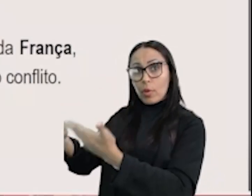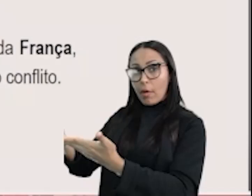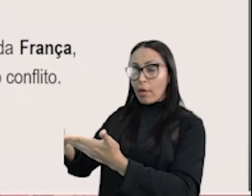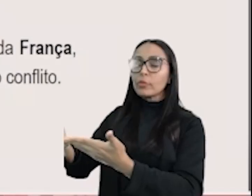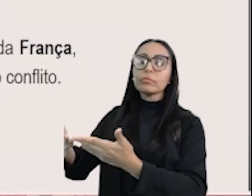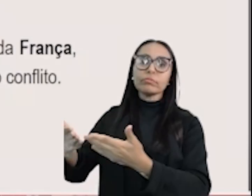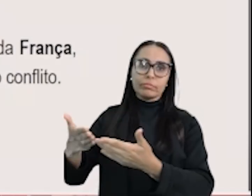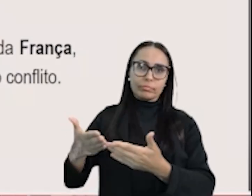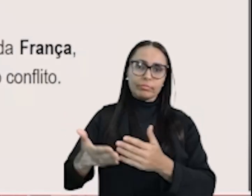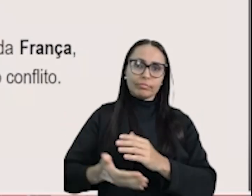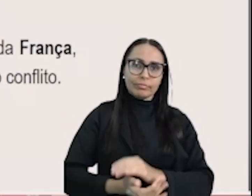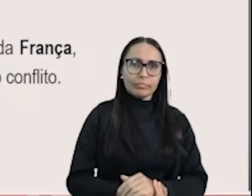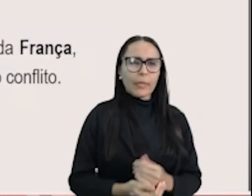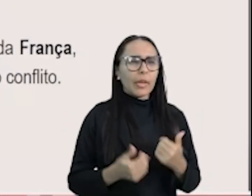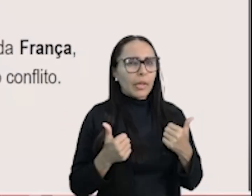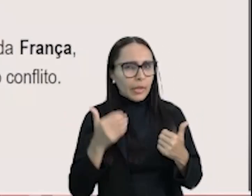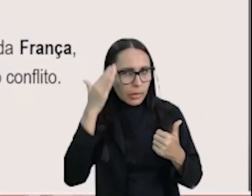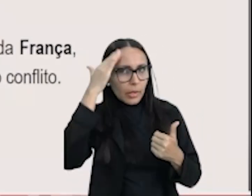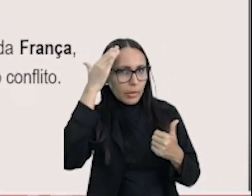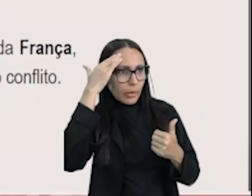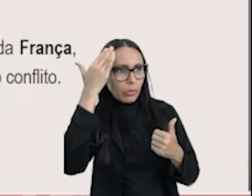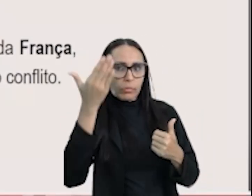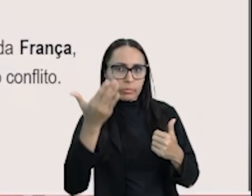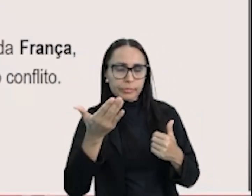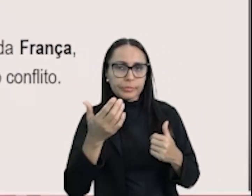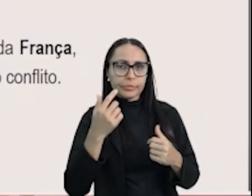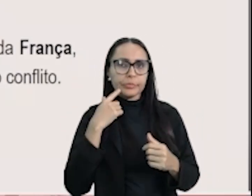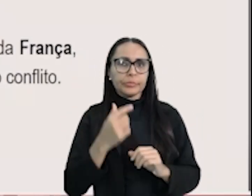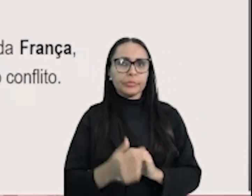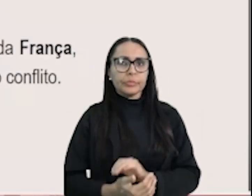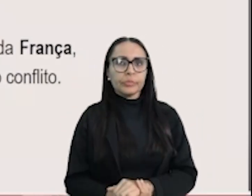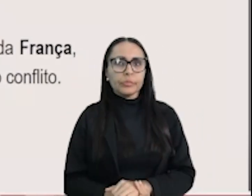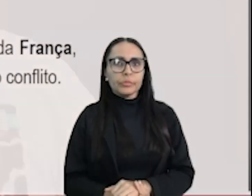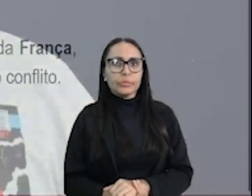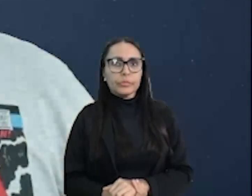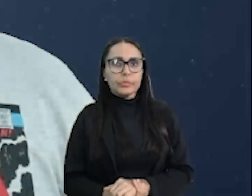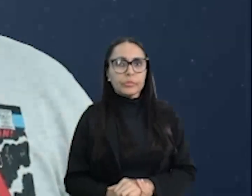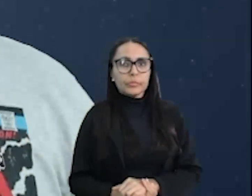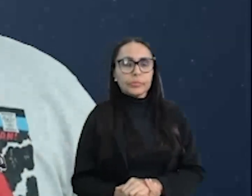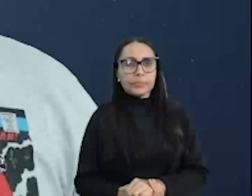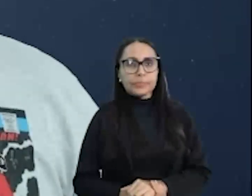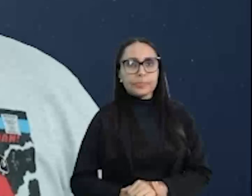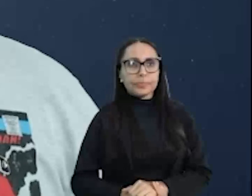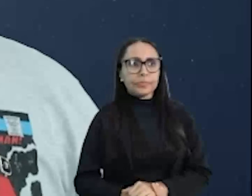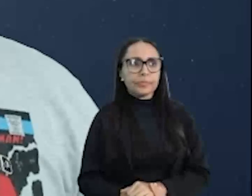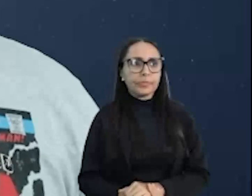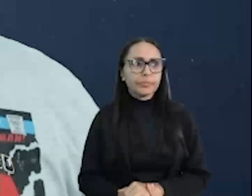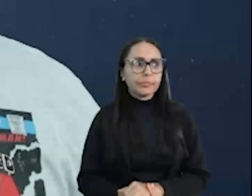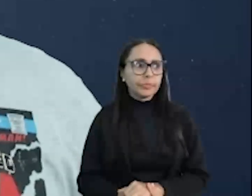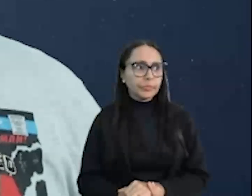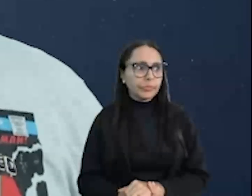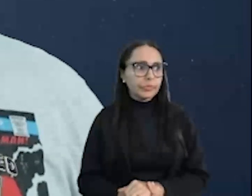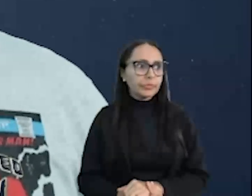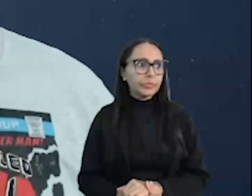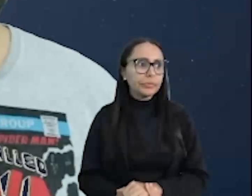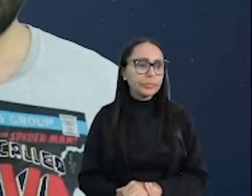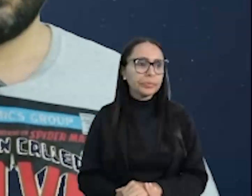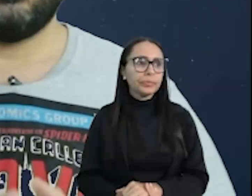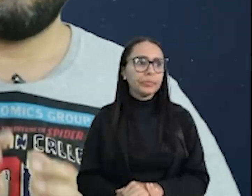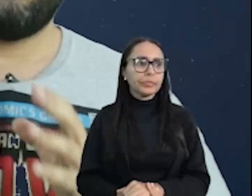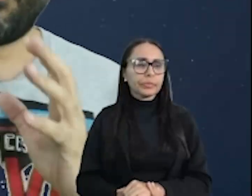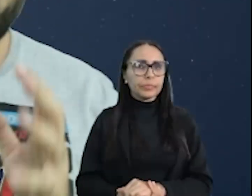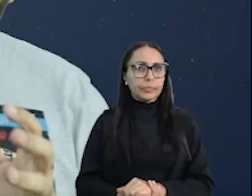do mundo. Show de bola? Tranquilão? Anderson, joga aqui pra mim, por favor, meu querido. Muito obrigado.